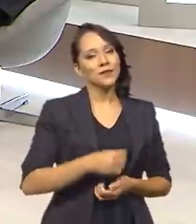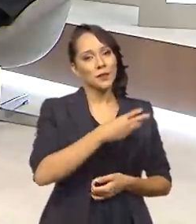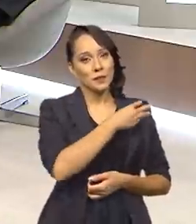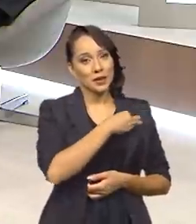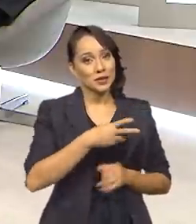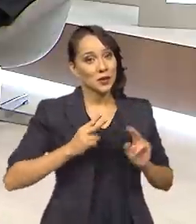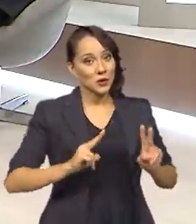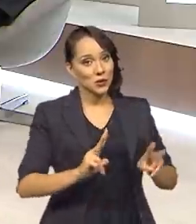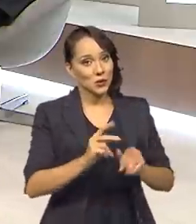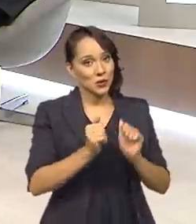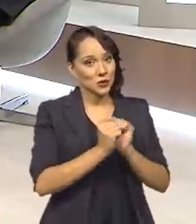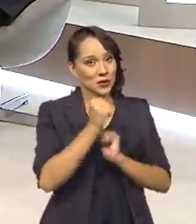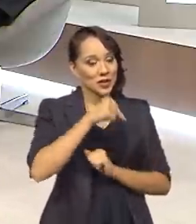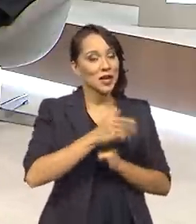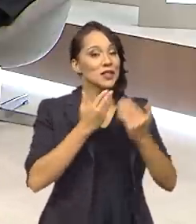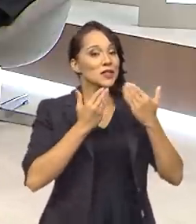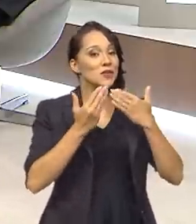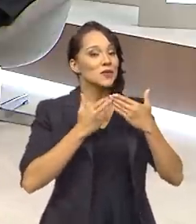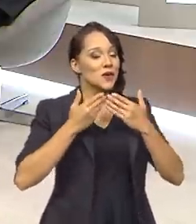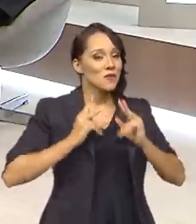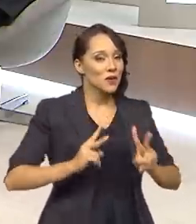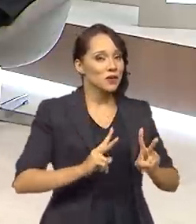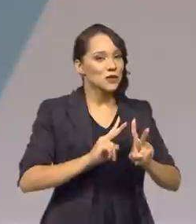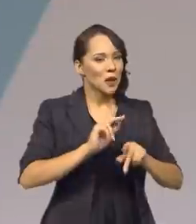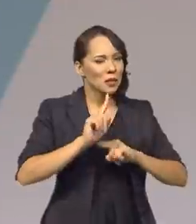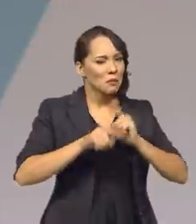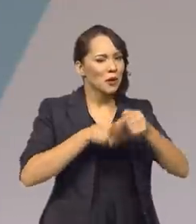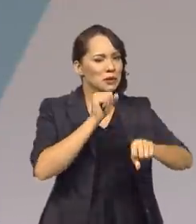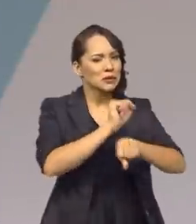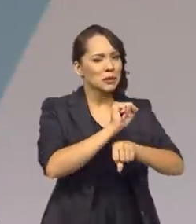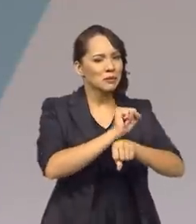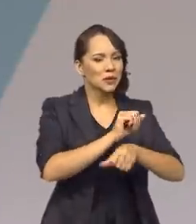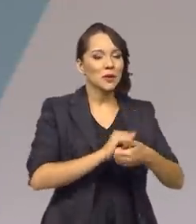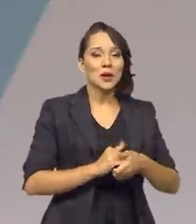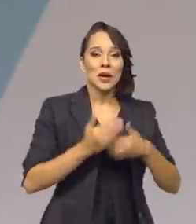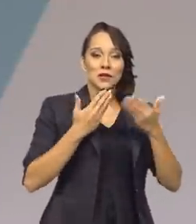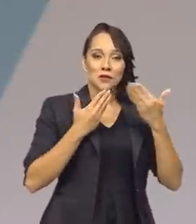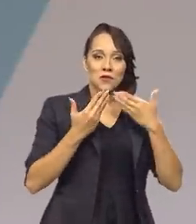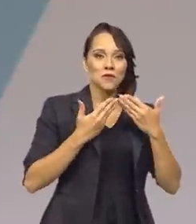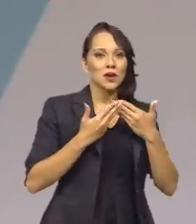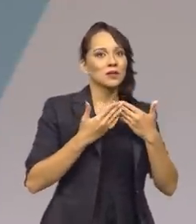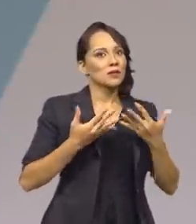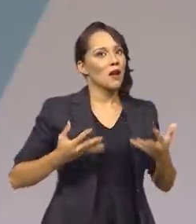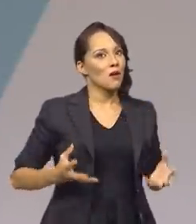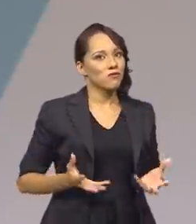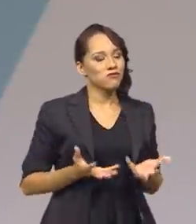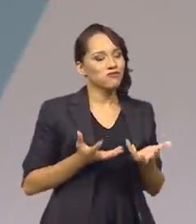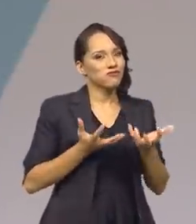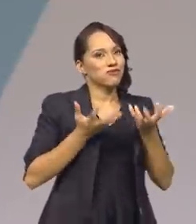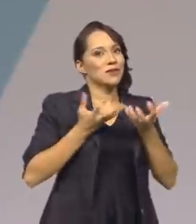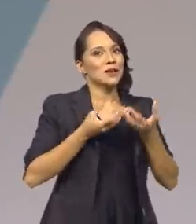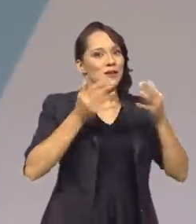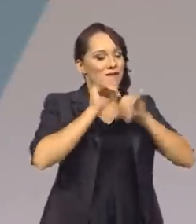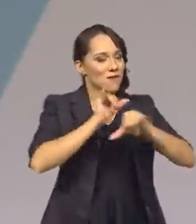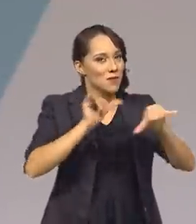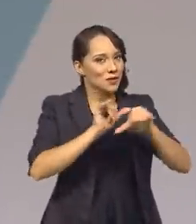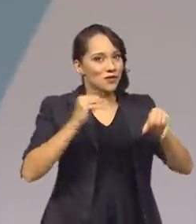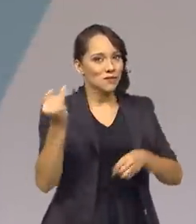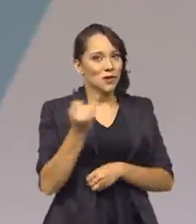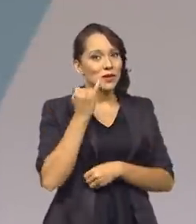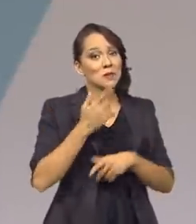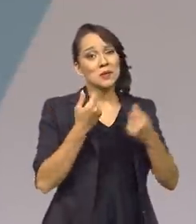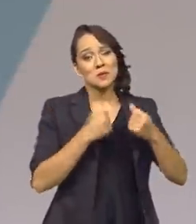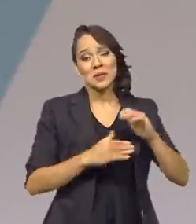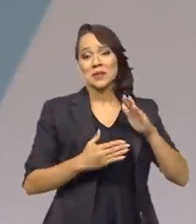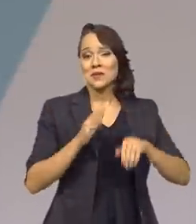senhor continua aqui comigo, essa nossa conversa vai continuar daqui a pouquinho, conversa, inclusive, que está riquíssima, cheia de informações, mas eu